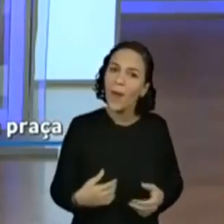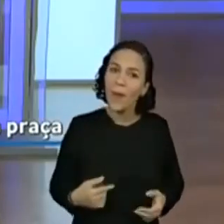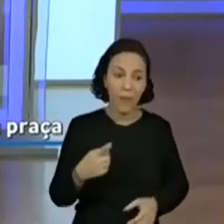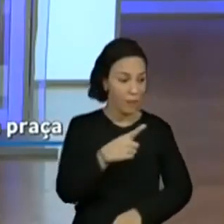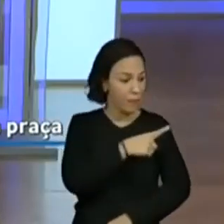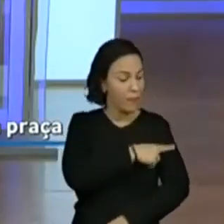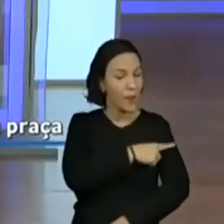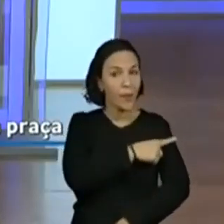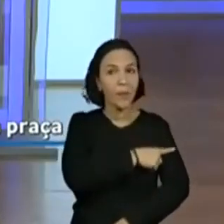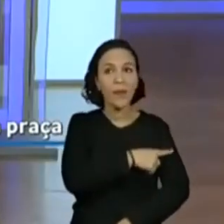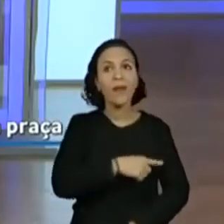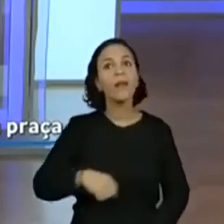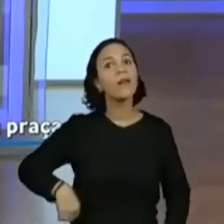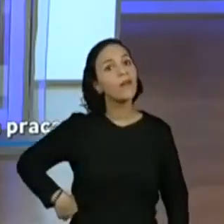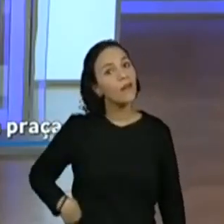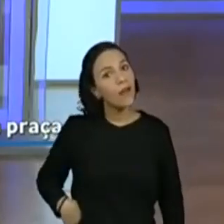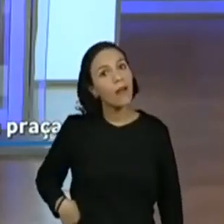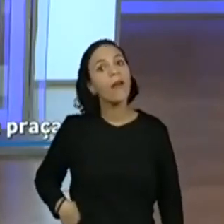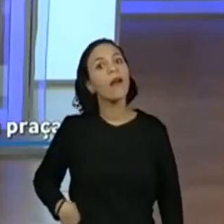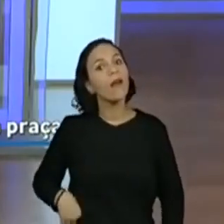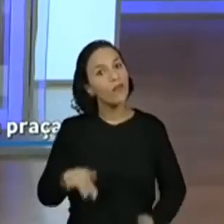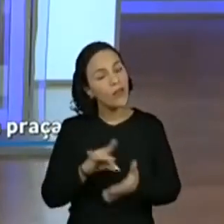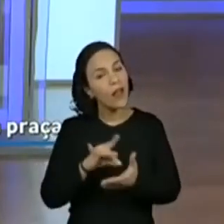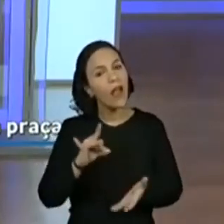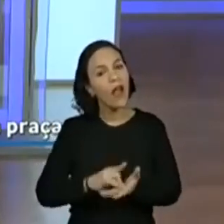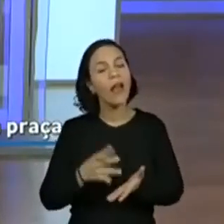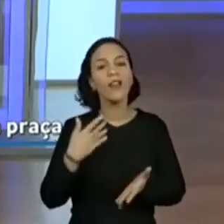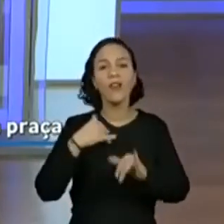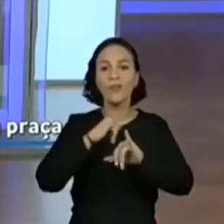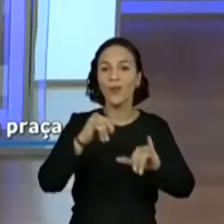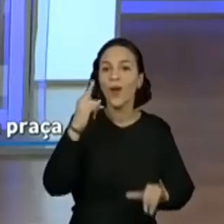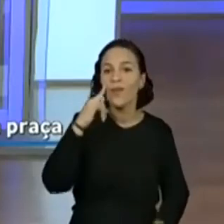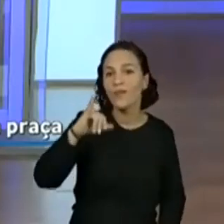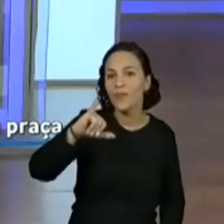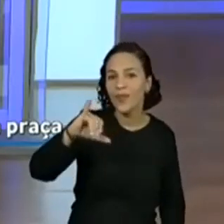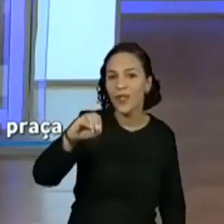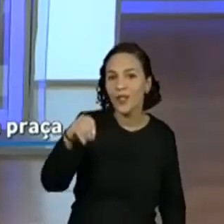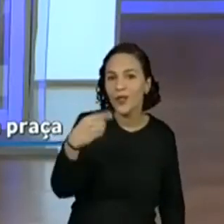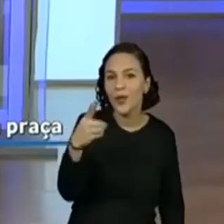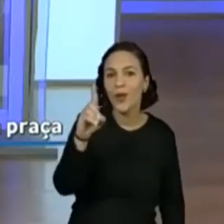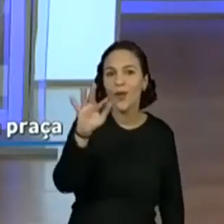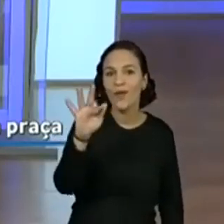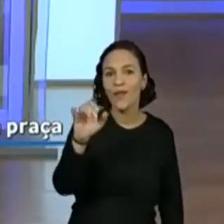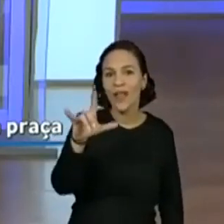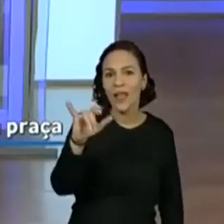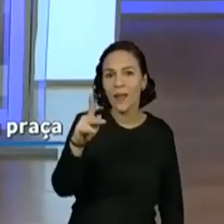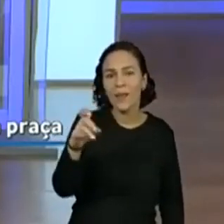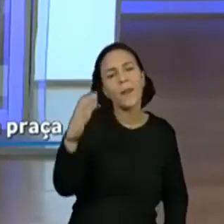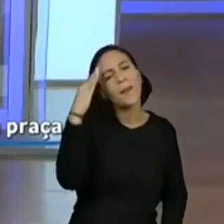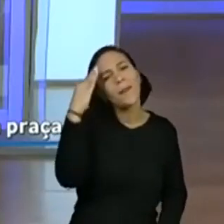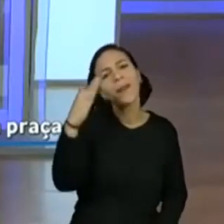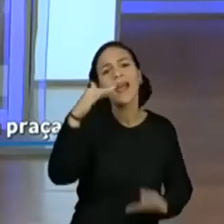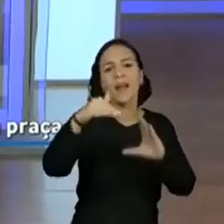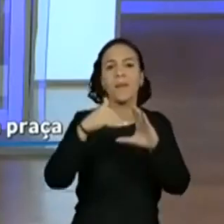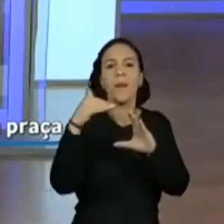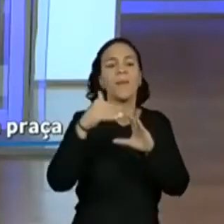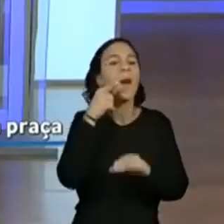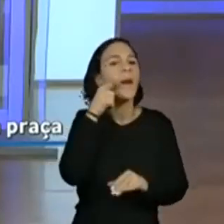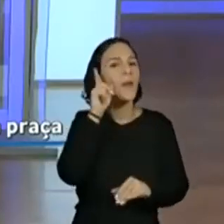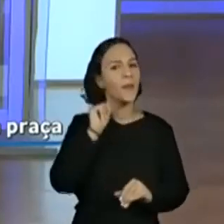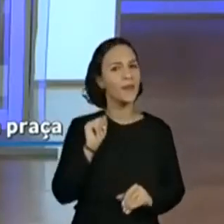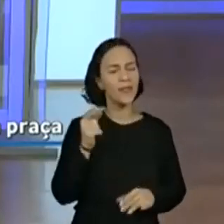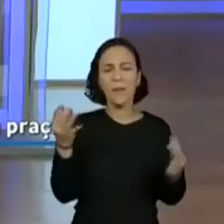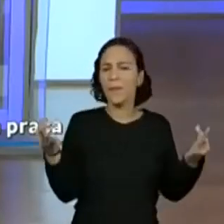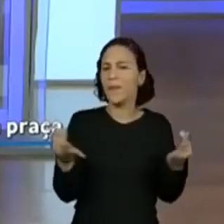Primeiro aninho, hein? Eles mandam um monte de coisa. Eu já quero até falar aqui. João Felipe, muito obrigada pelas atividades que você me mandou ontem.